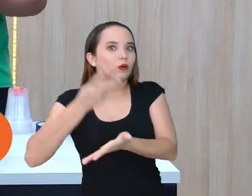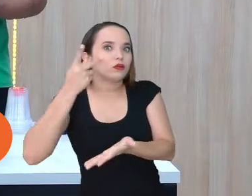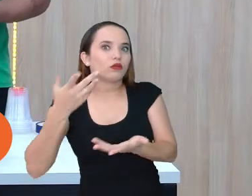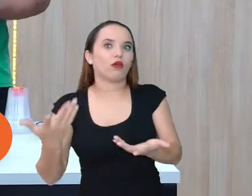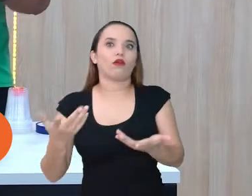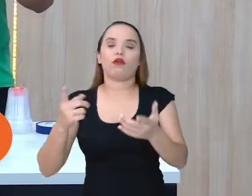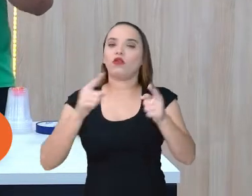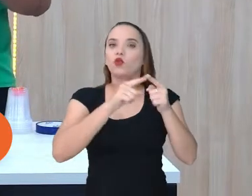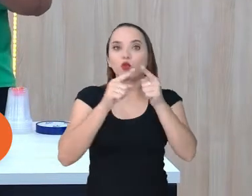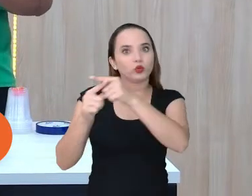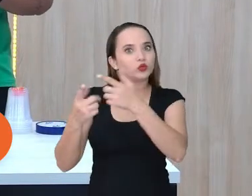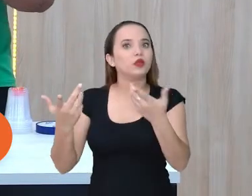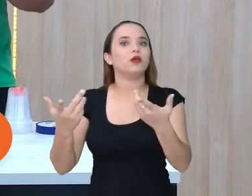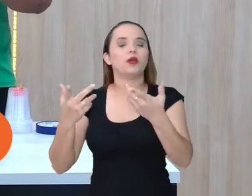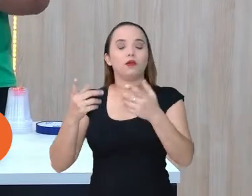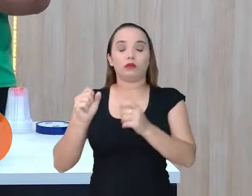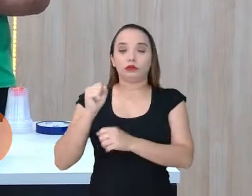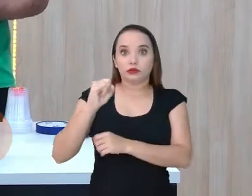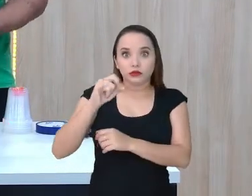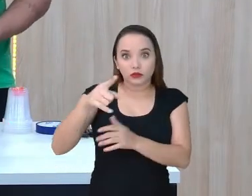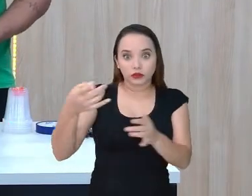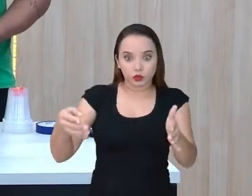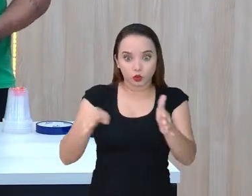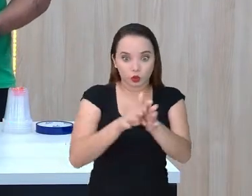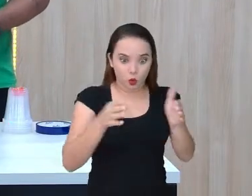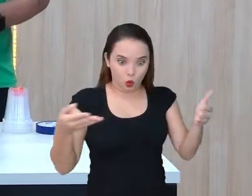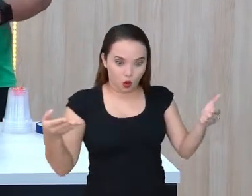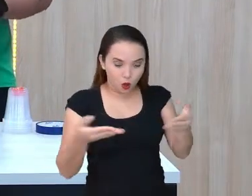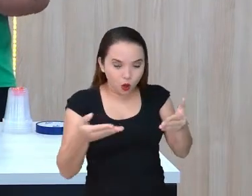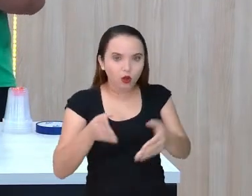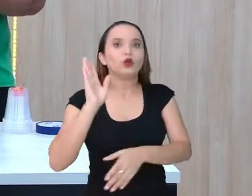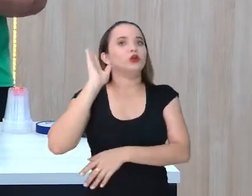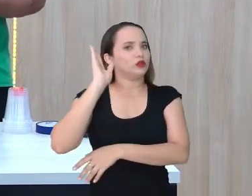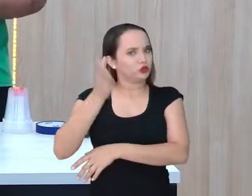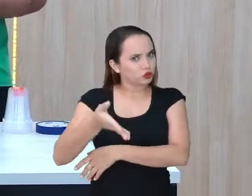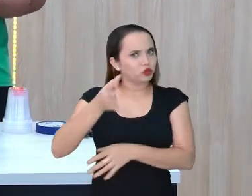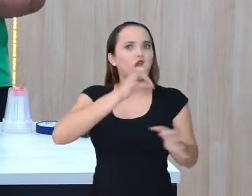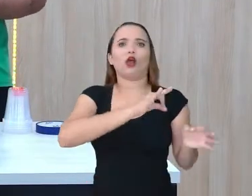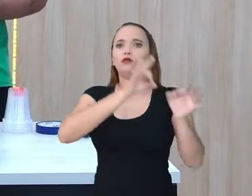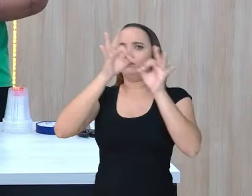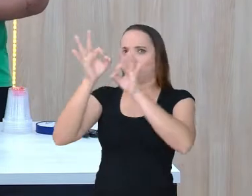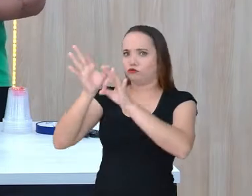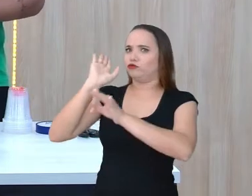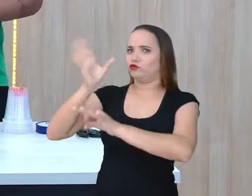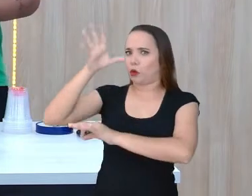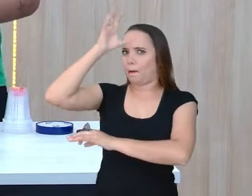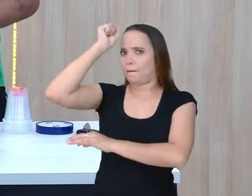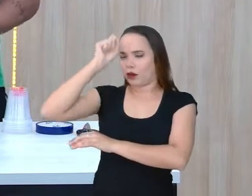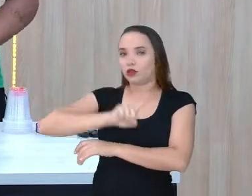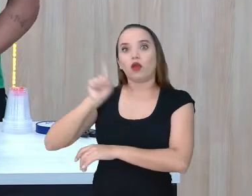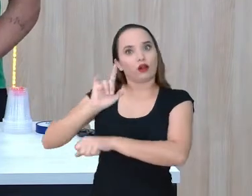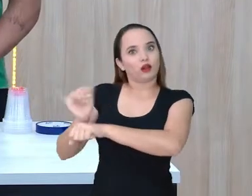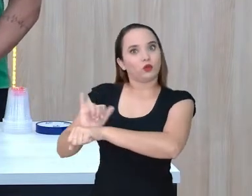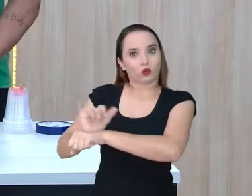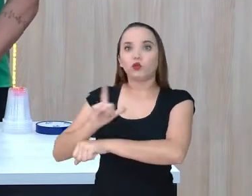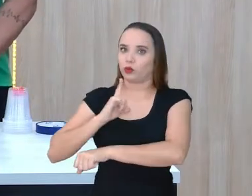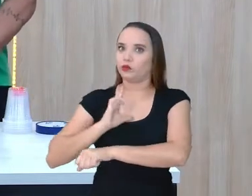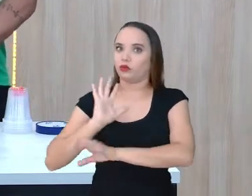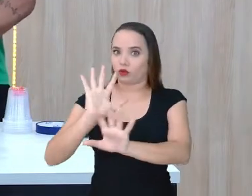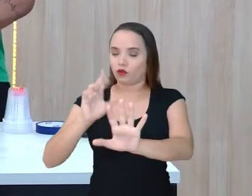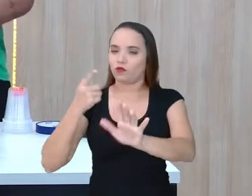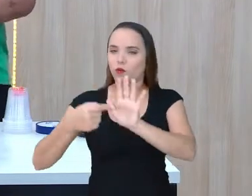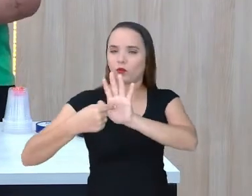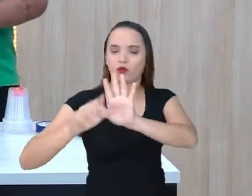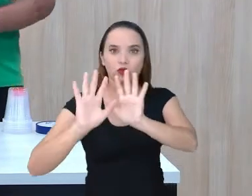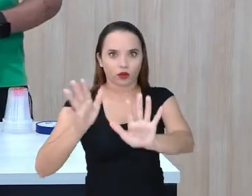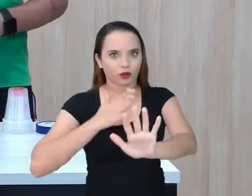Tudo isso, se você chegou agora, a gente já viu. E vocês podem conferir lá no YouTube, como eu vou mostrar daqui a pouco. Mas